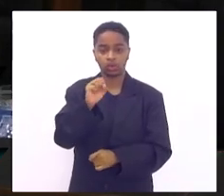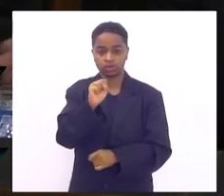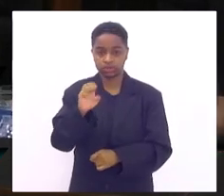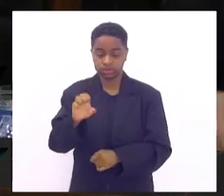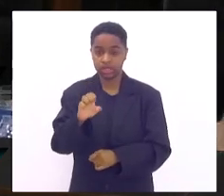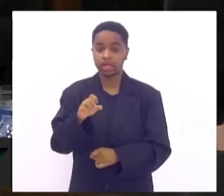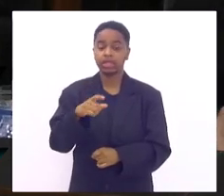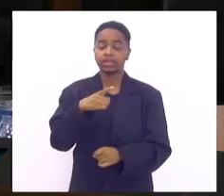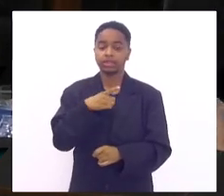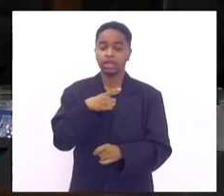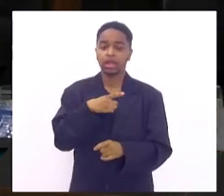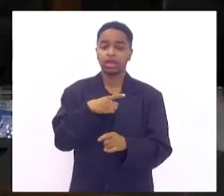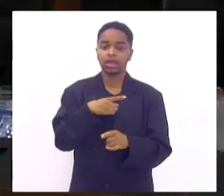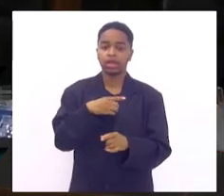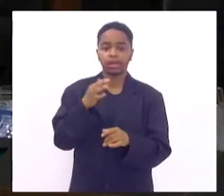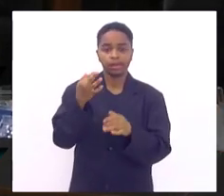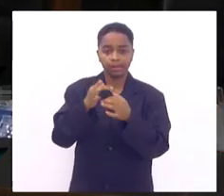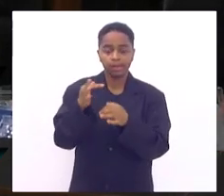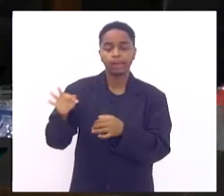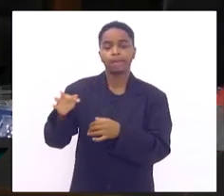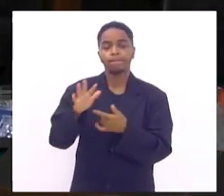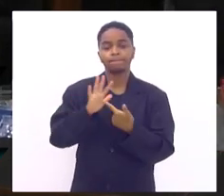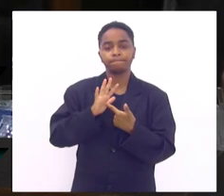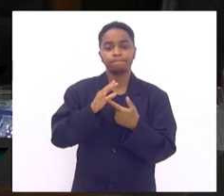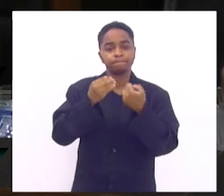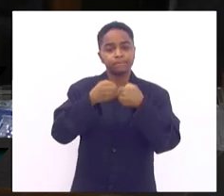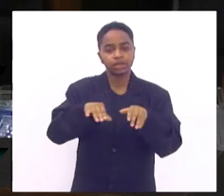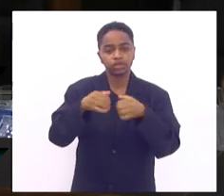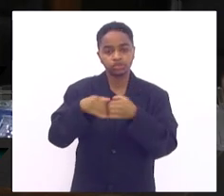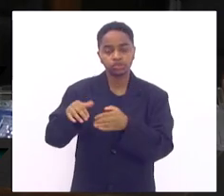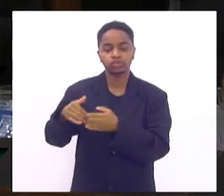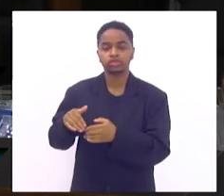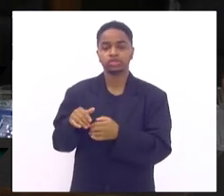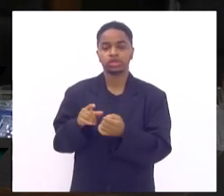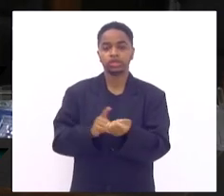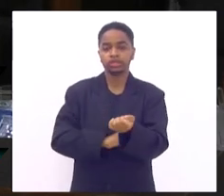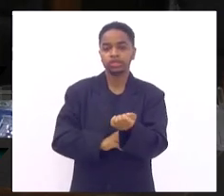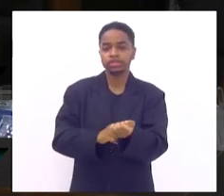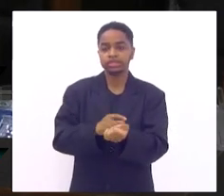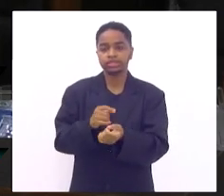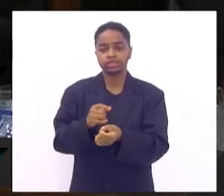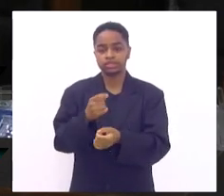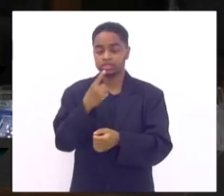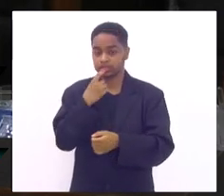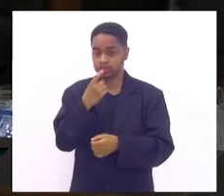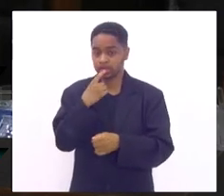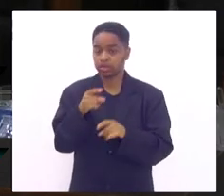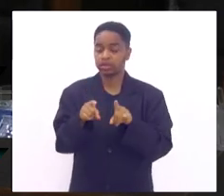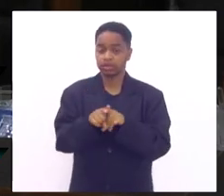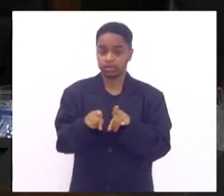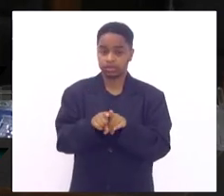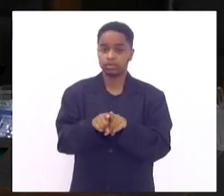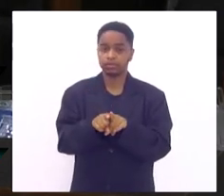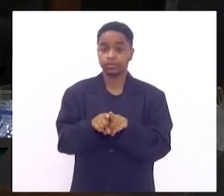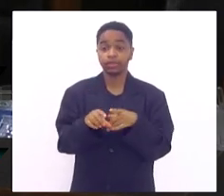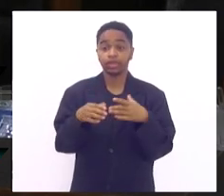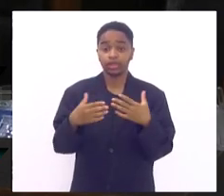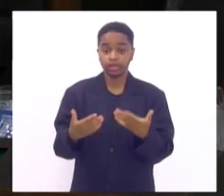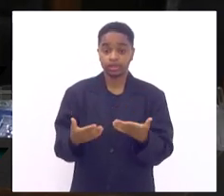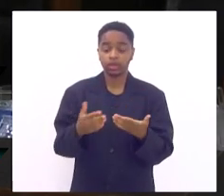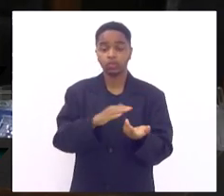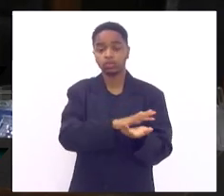nervos periféricos nos vasos sanguíneos a microangiopatia a macroangiopatia então essa